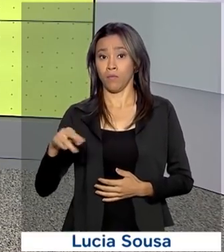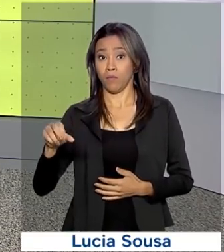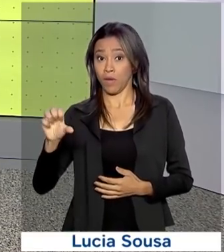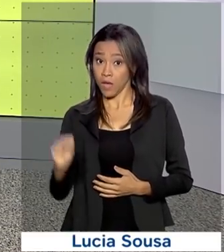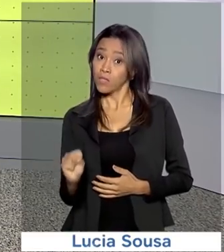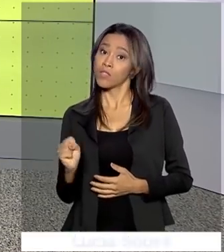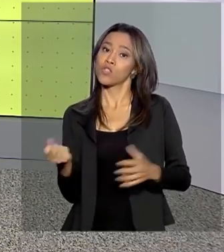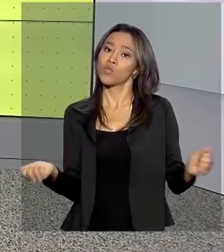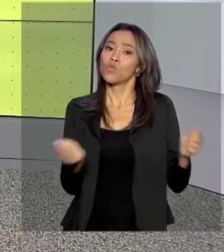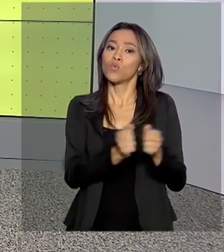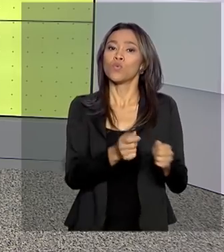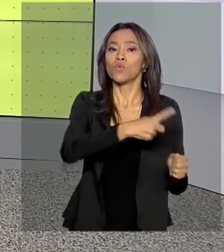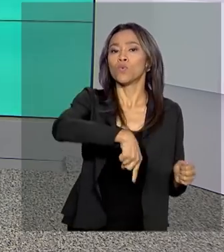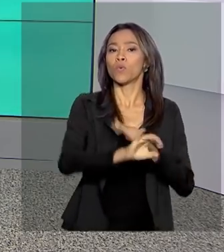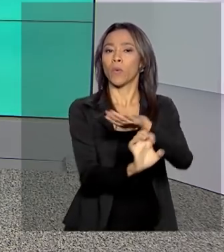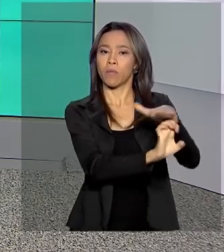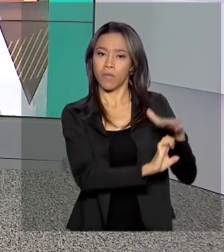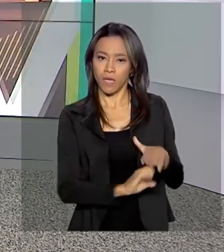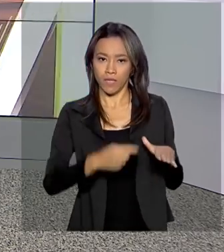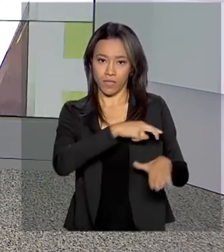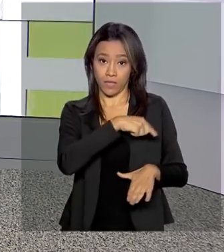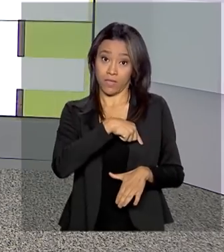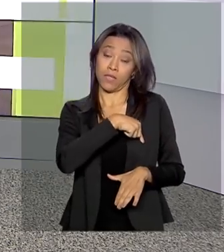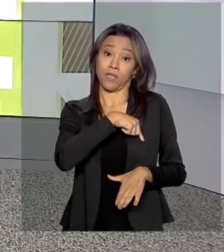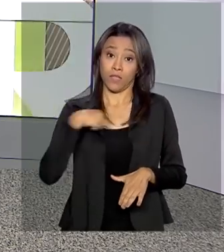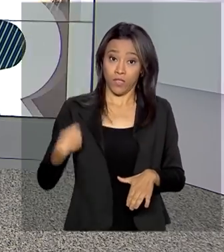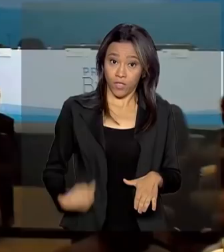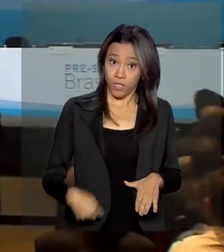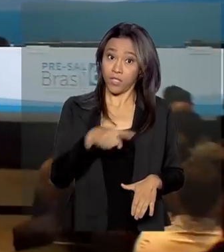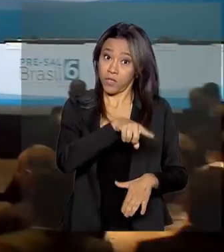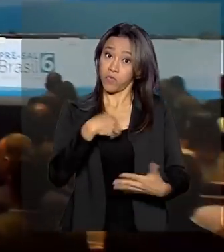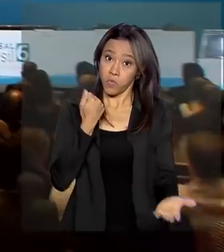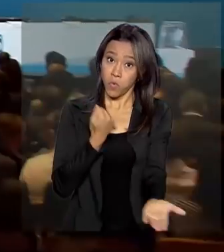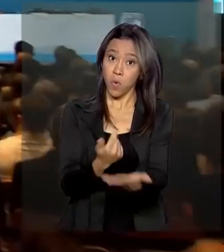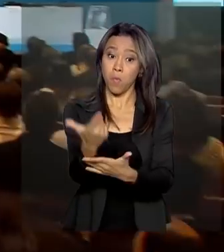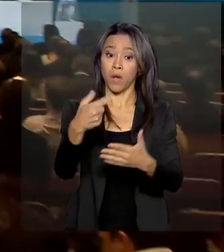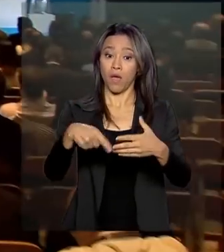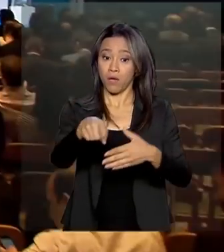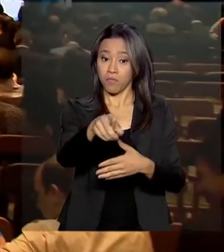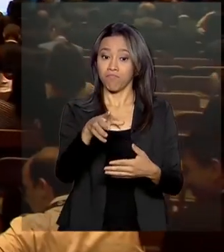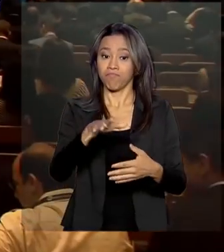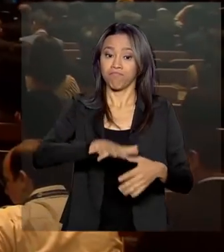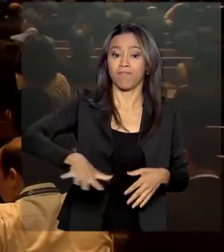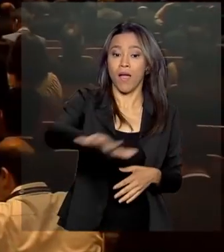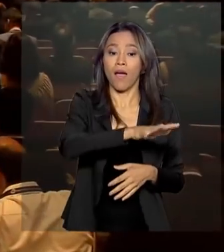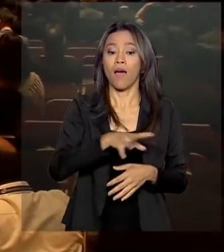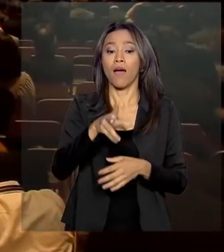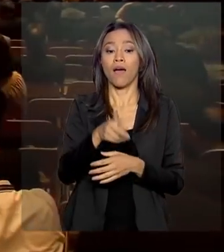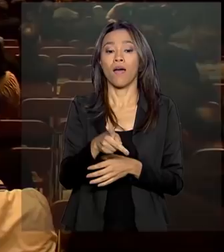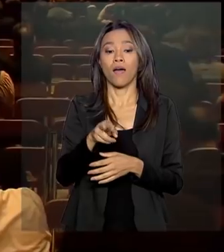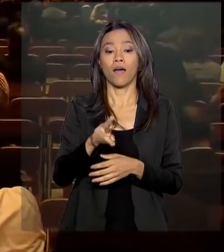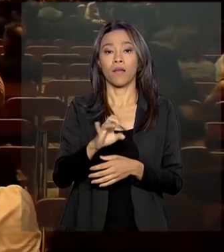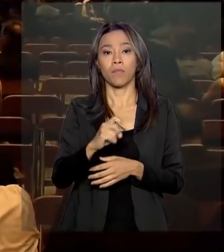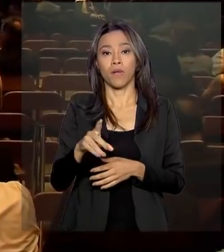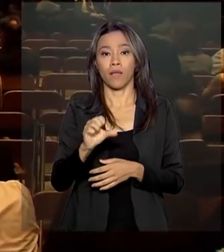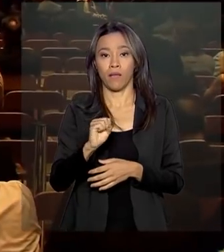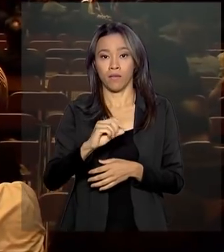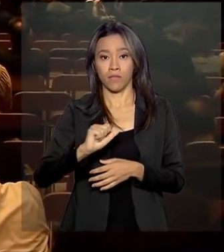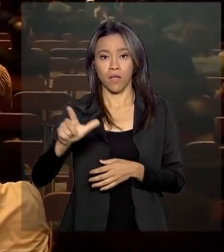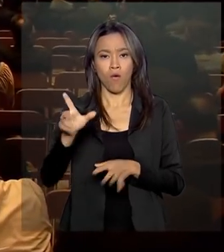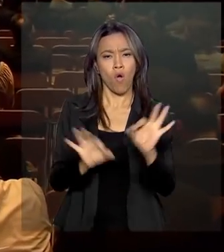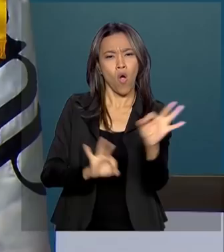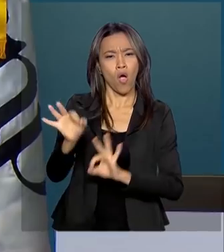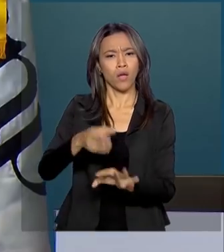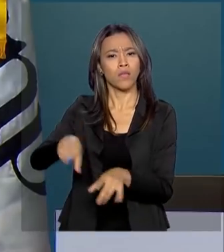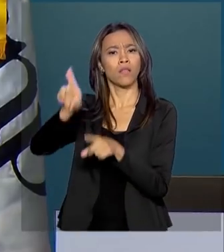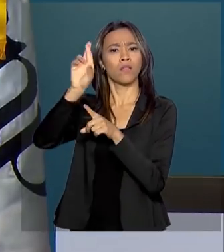das cinco áreas de exploração de petróleo do pré-sal apresentadas no leilão de hoje, realizado pela Agência Nacional do Petróleo. O